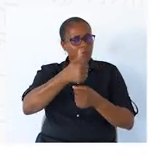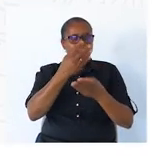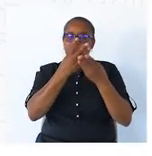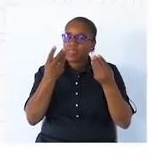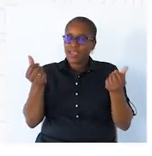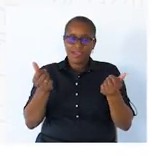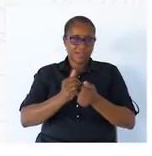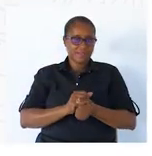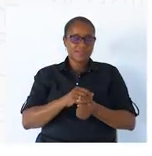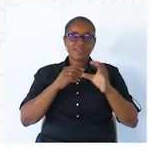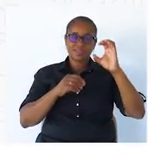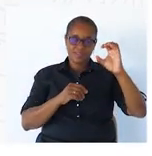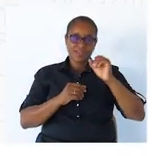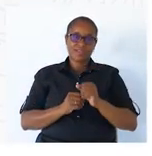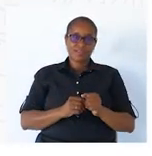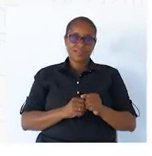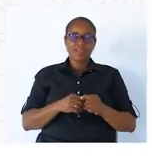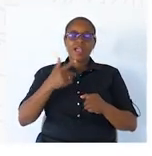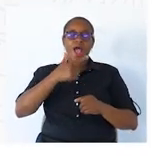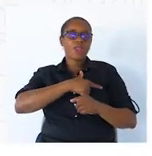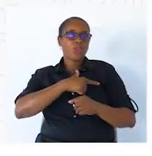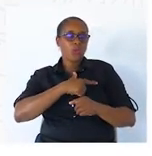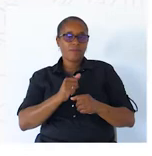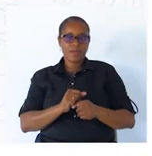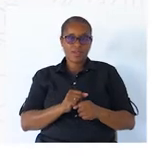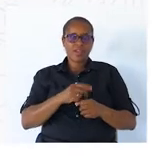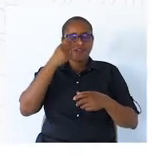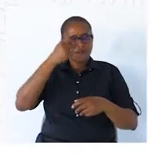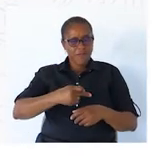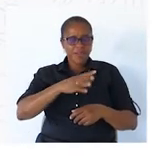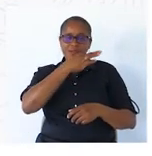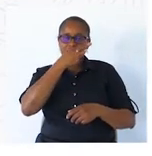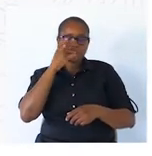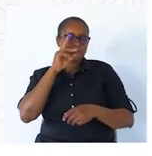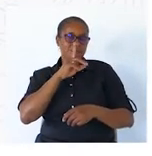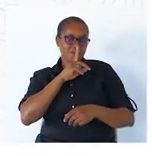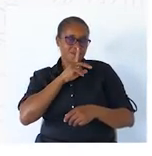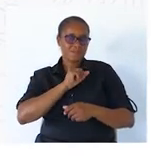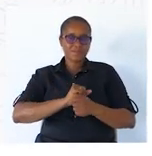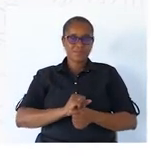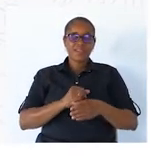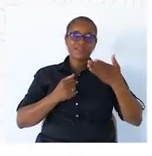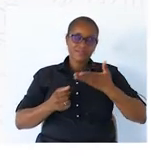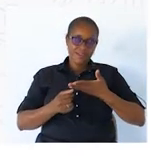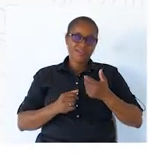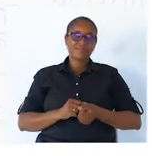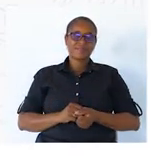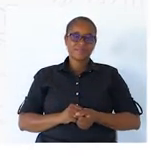matéria. C. A turma. Ficou em silêncio. D.